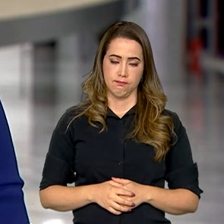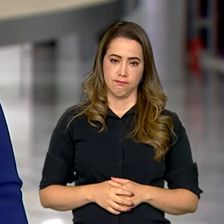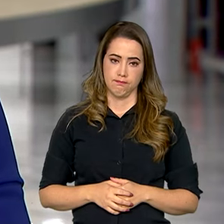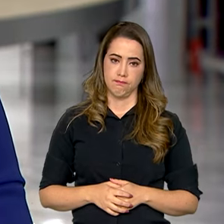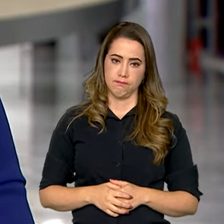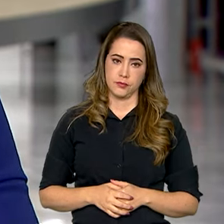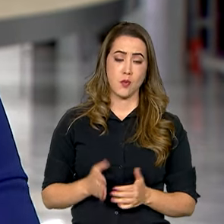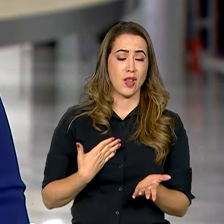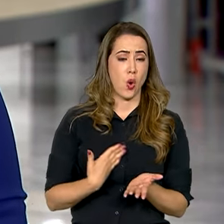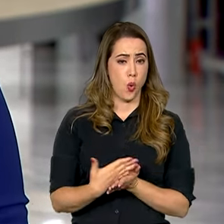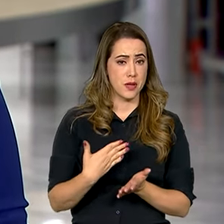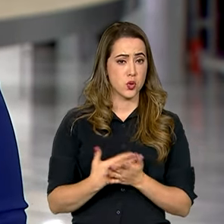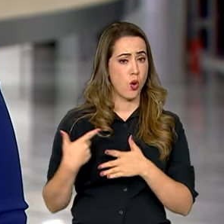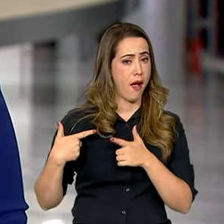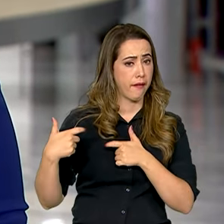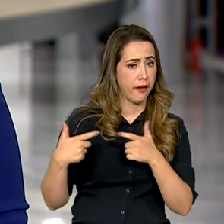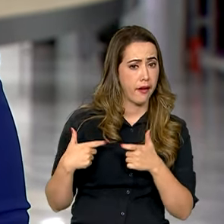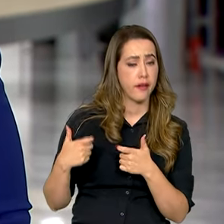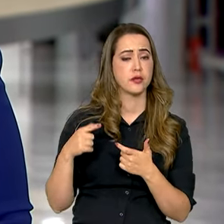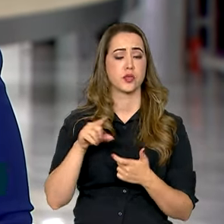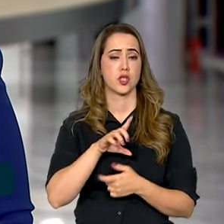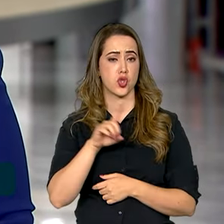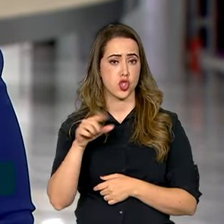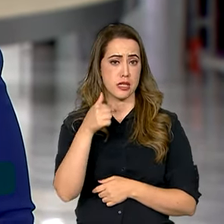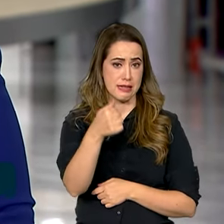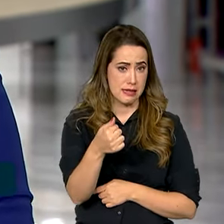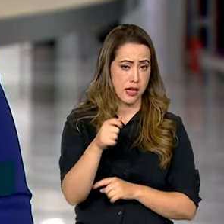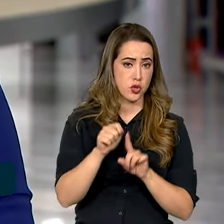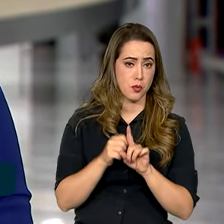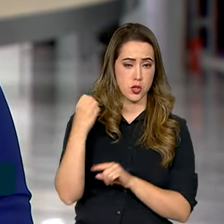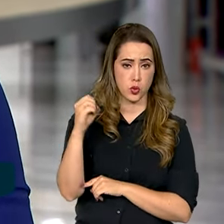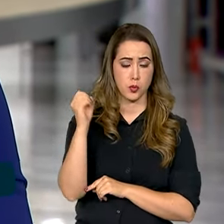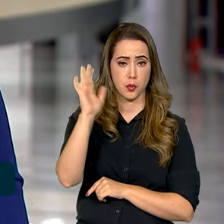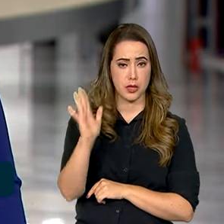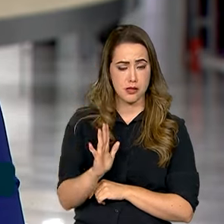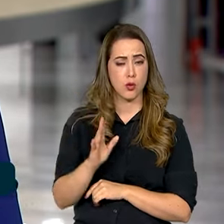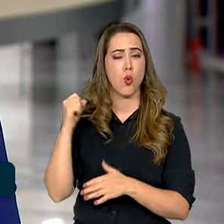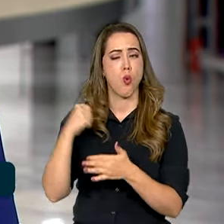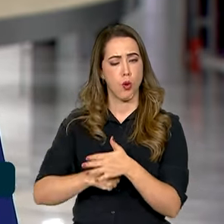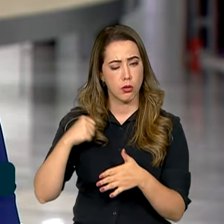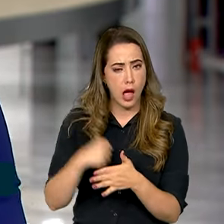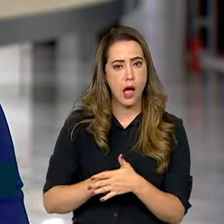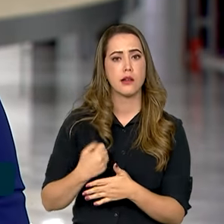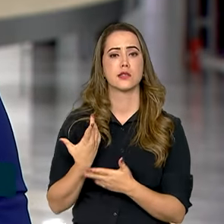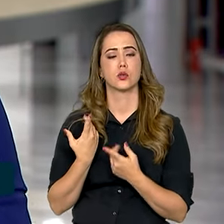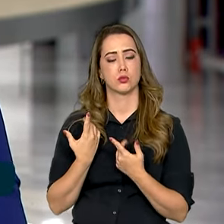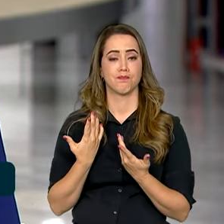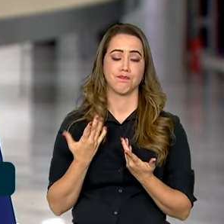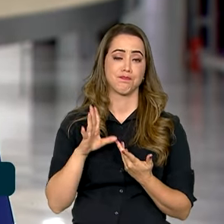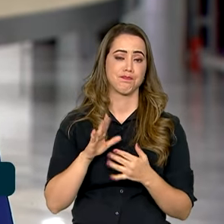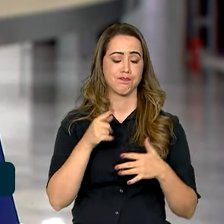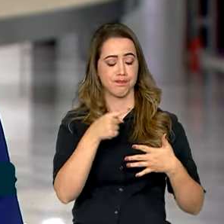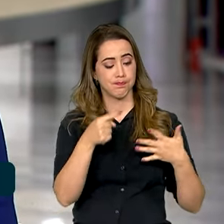Desde que começou o conflito no Oriente Médio, no dia 7 de outubro, o governo brasileiro tem atuado em diversas frentes.